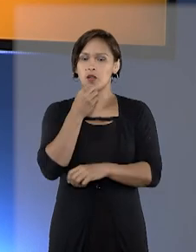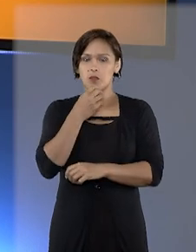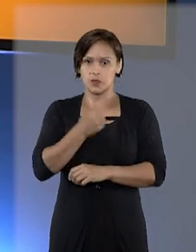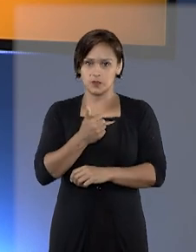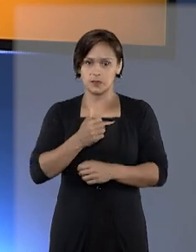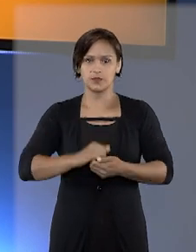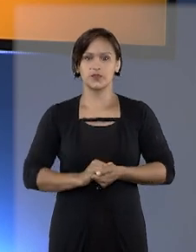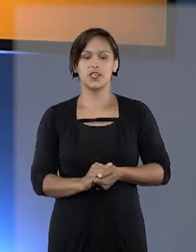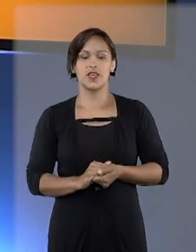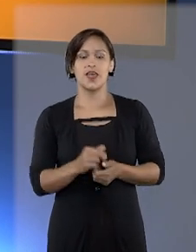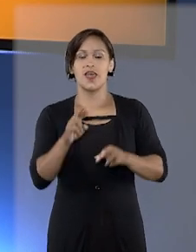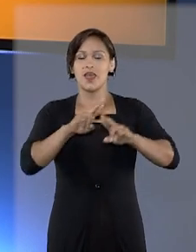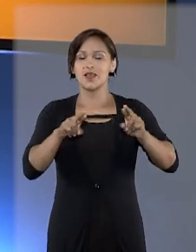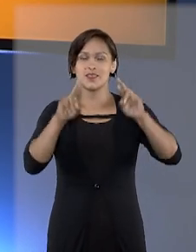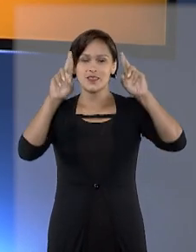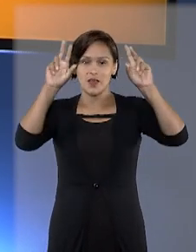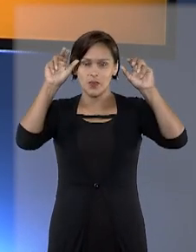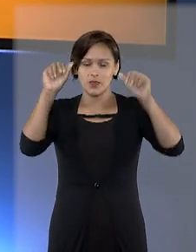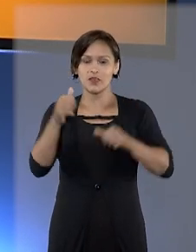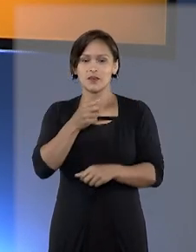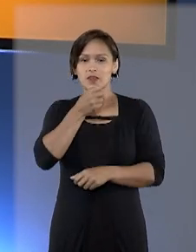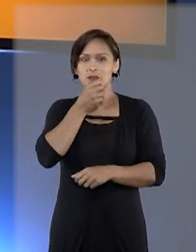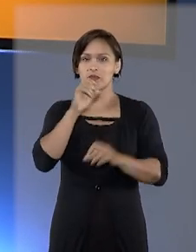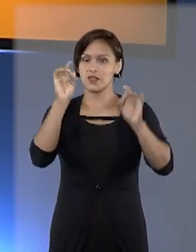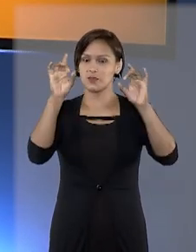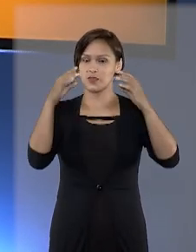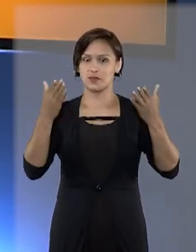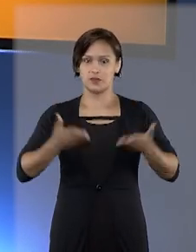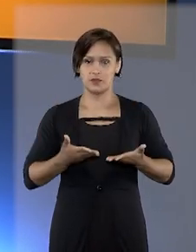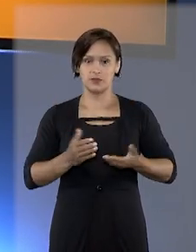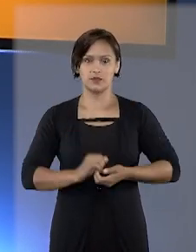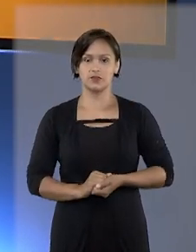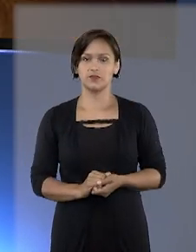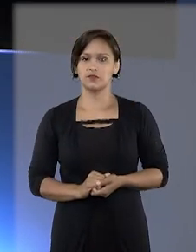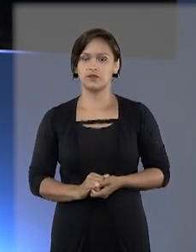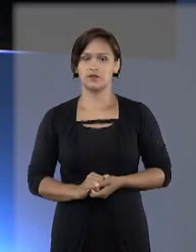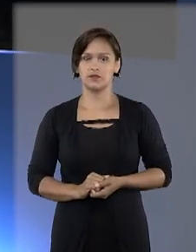válido. Esse é o assunto da reportagem especial de hoje.